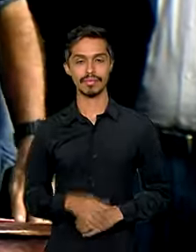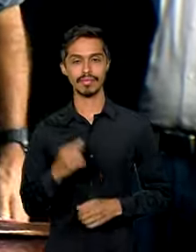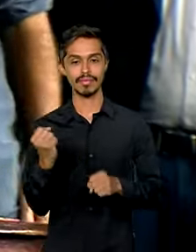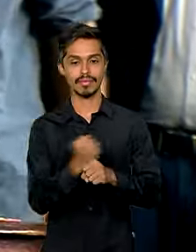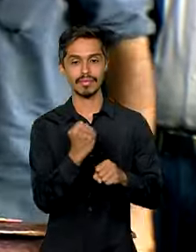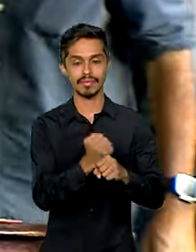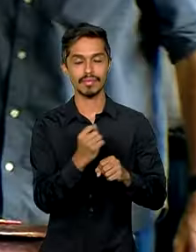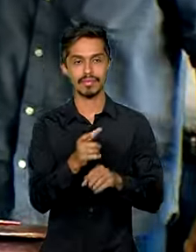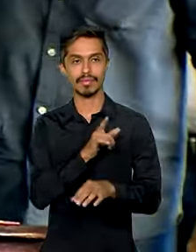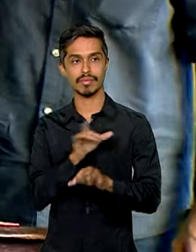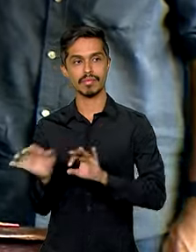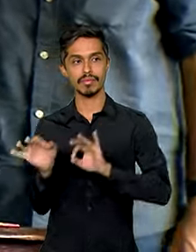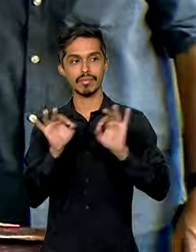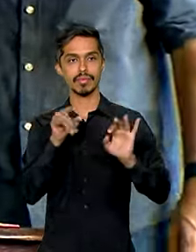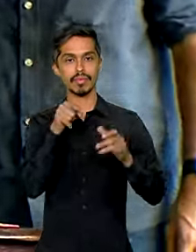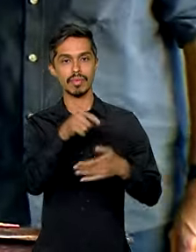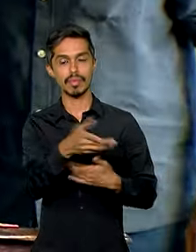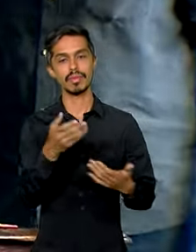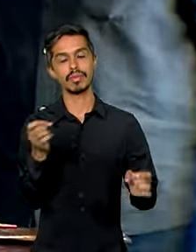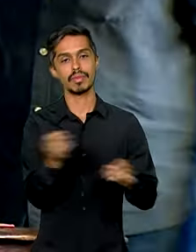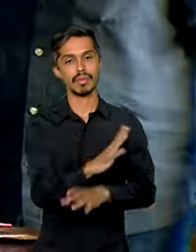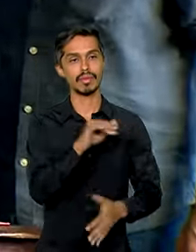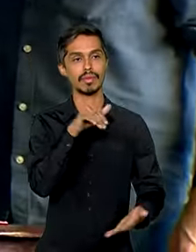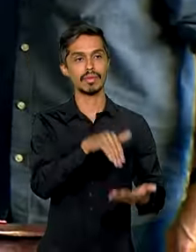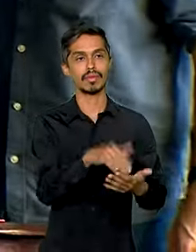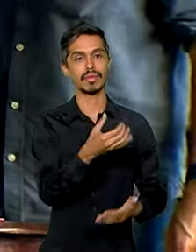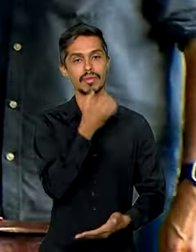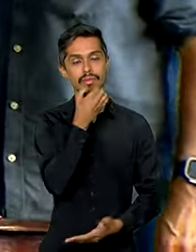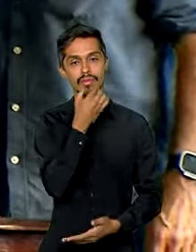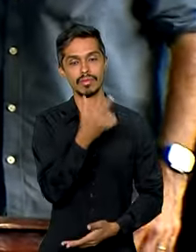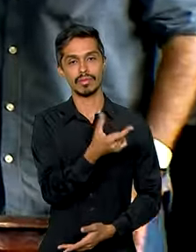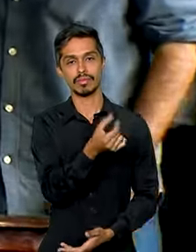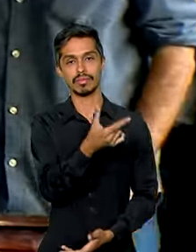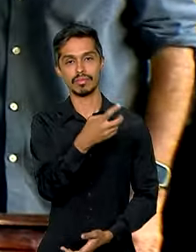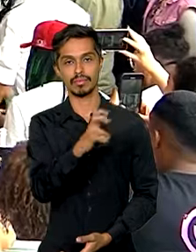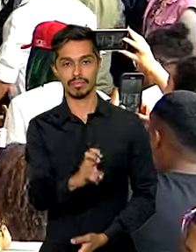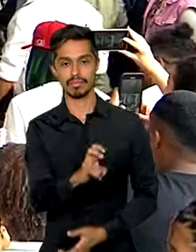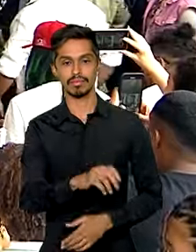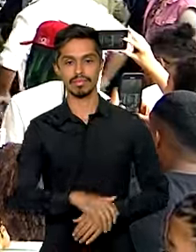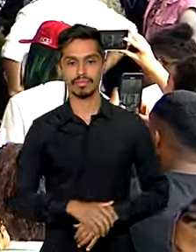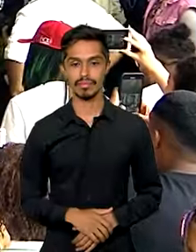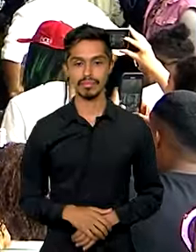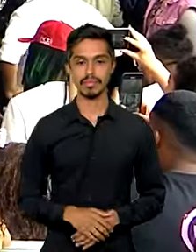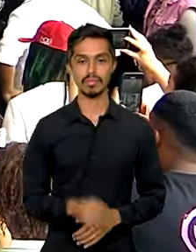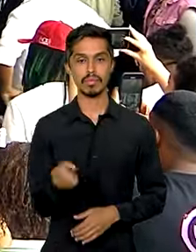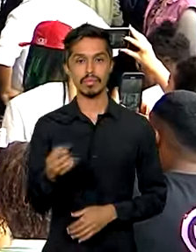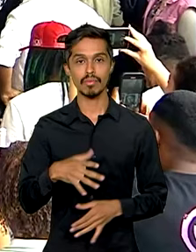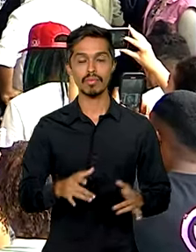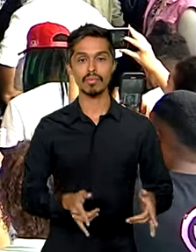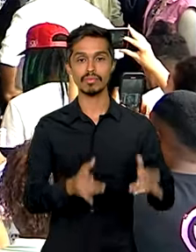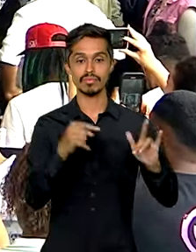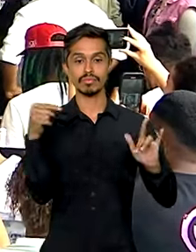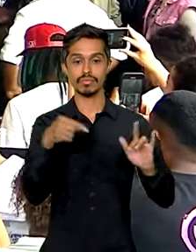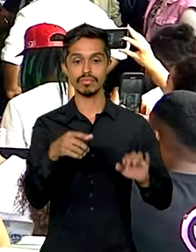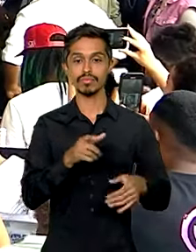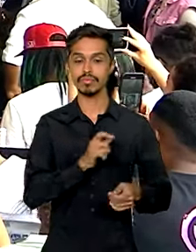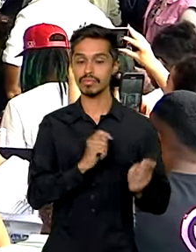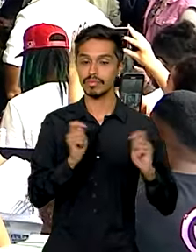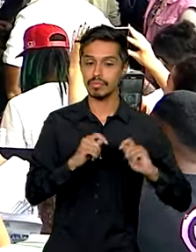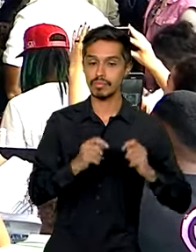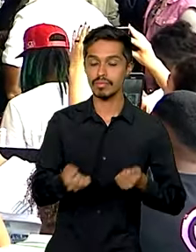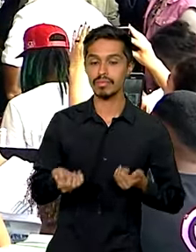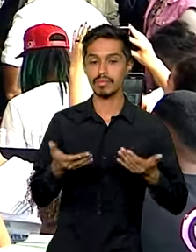obra está prevista para ficar pronta em dezembro de 2025. O novo campus poderá receber